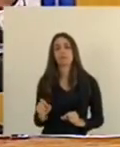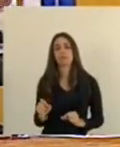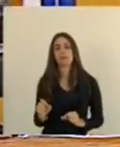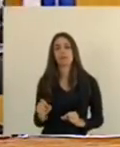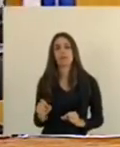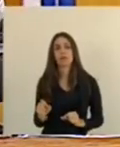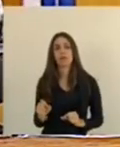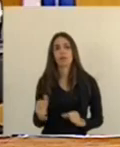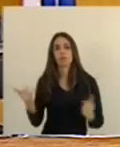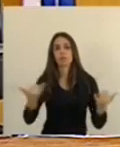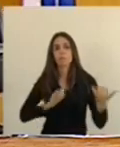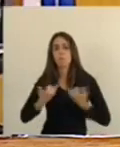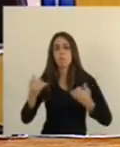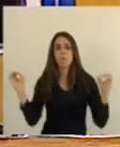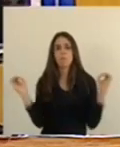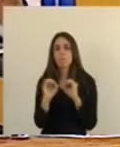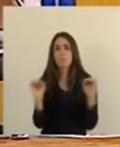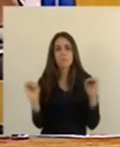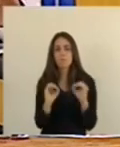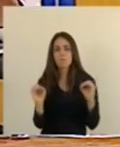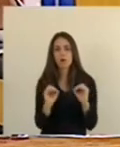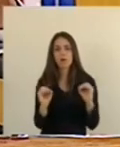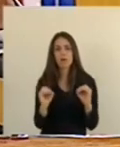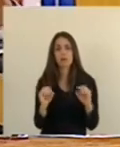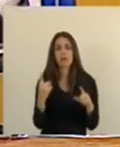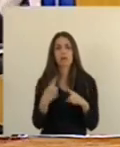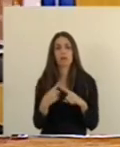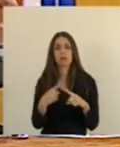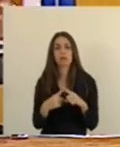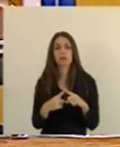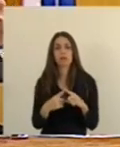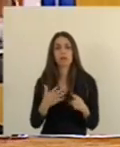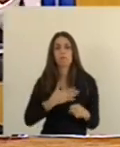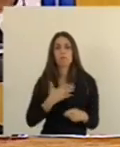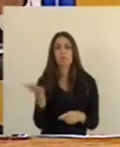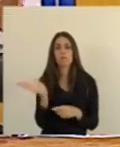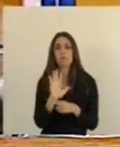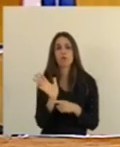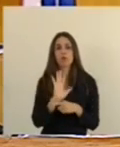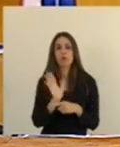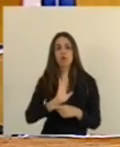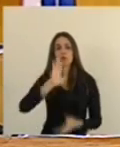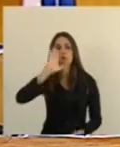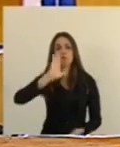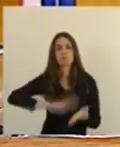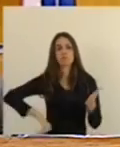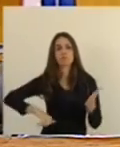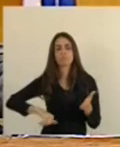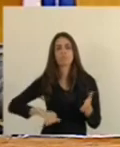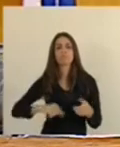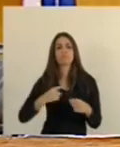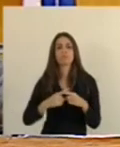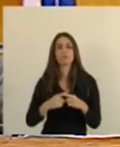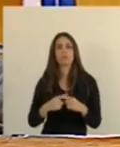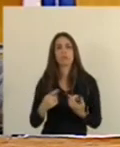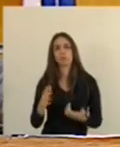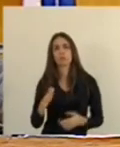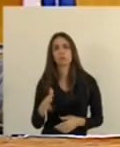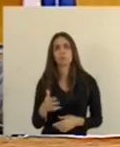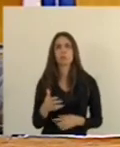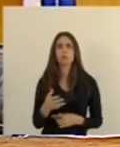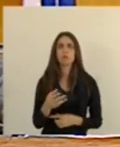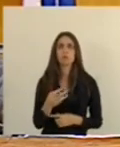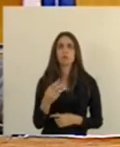notificação Pelo menos Dizendo Por que O meu vídeo Estava saindo do ar E não demorou E não